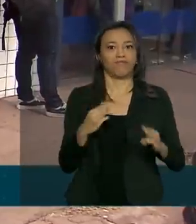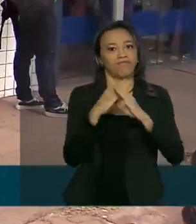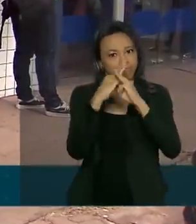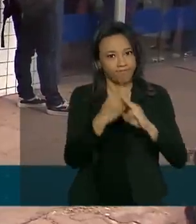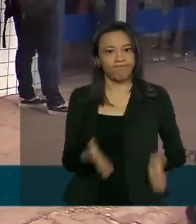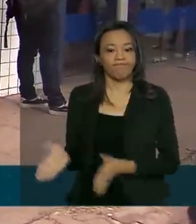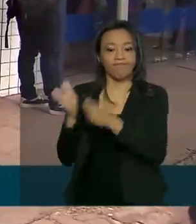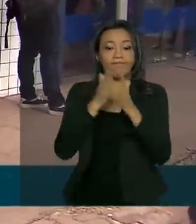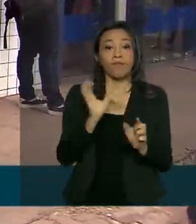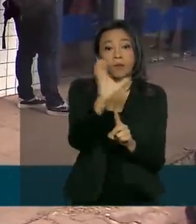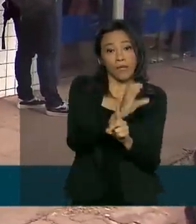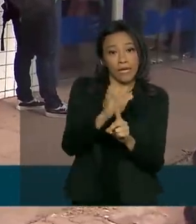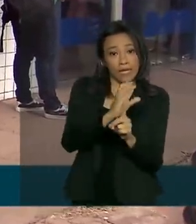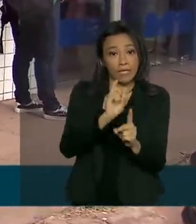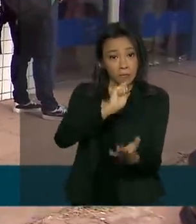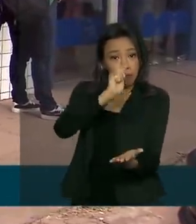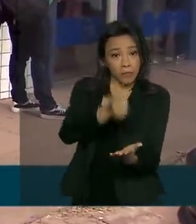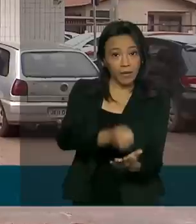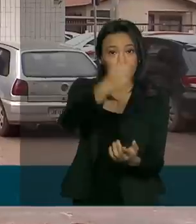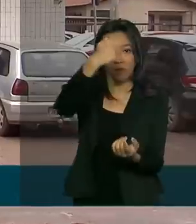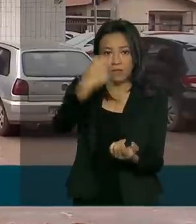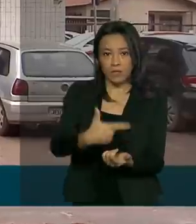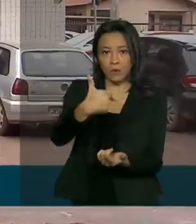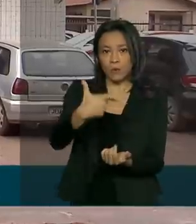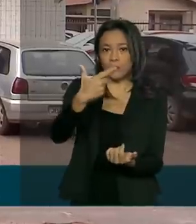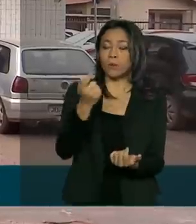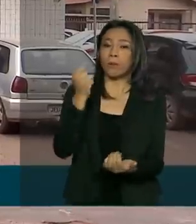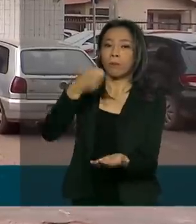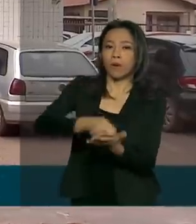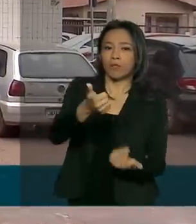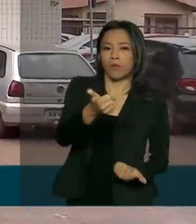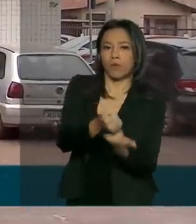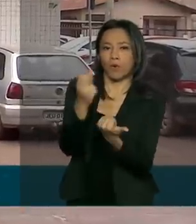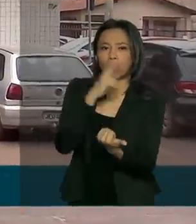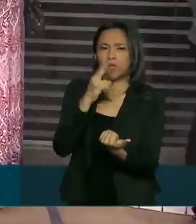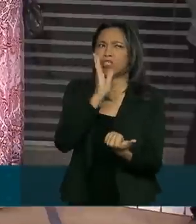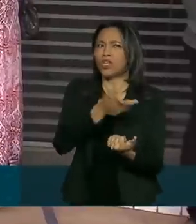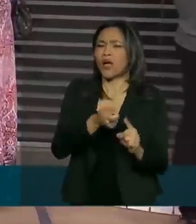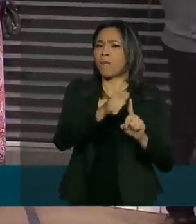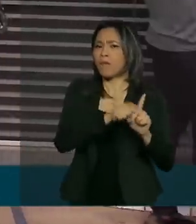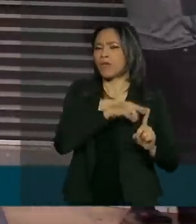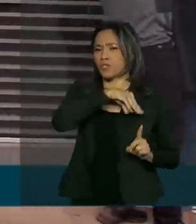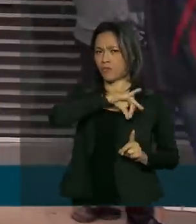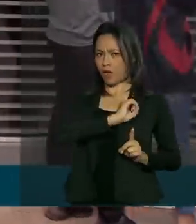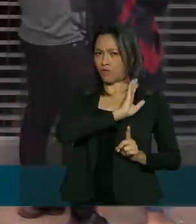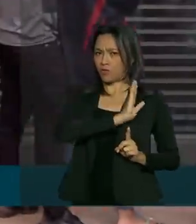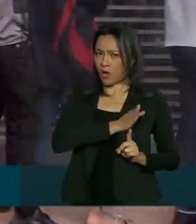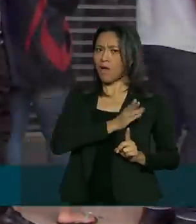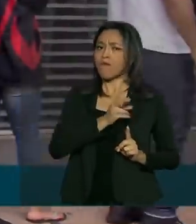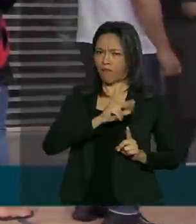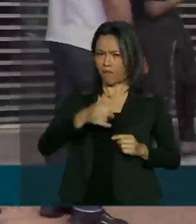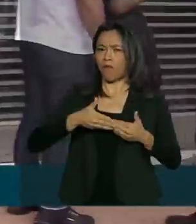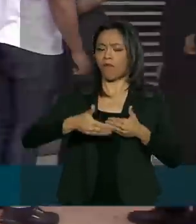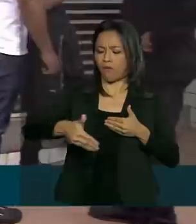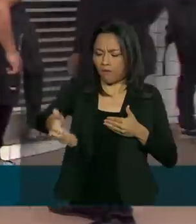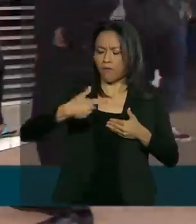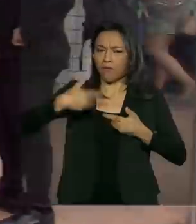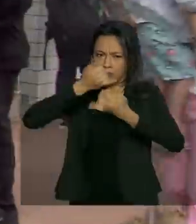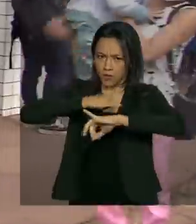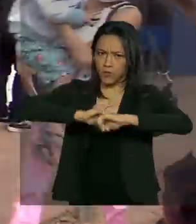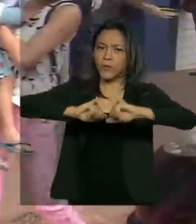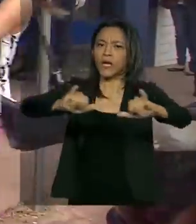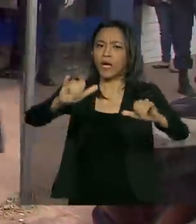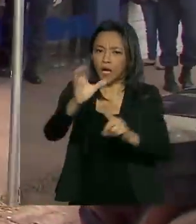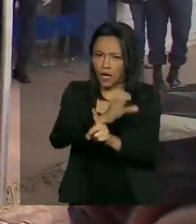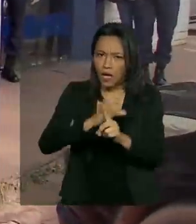calendário de pagamento da segunda parcela, para quem recebeu o benefício em maio, ainda será divulgado pela Caixa. E quem